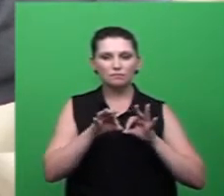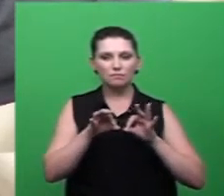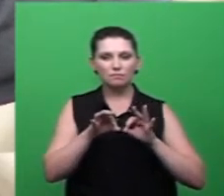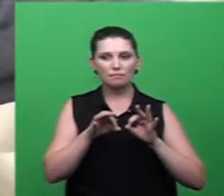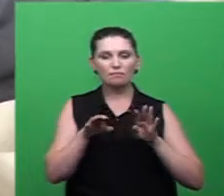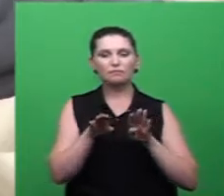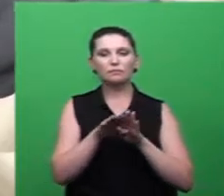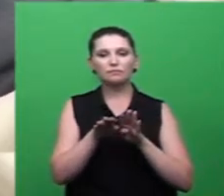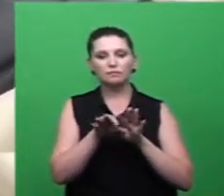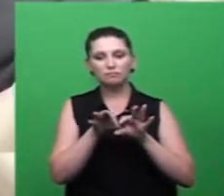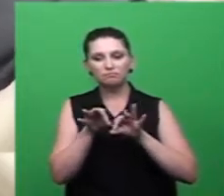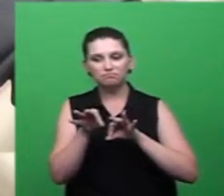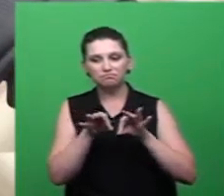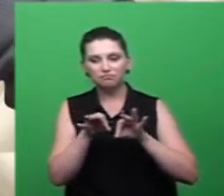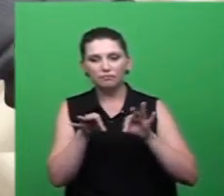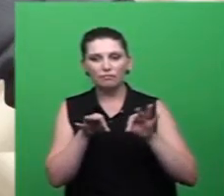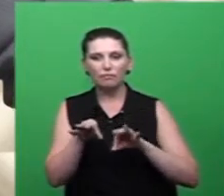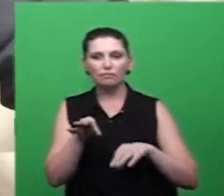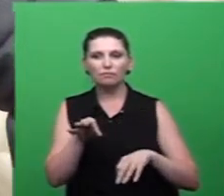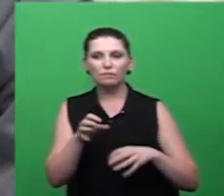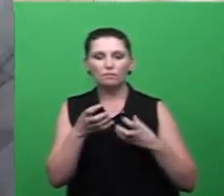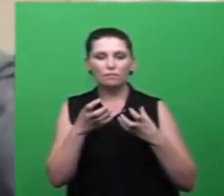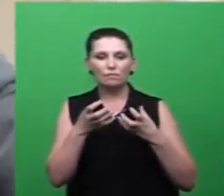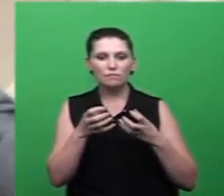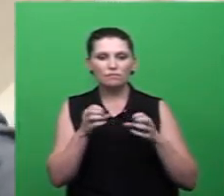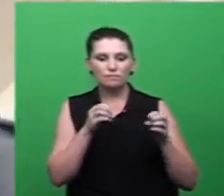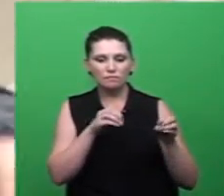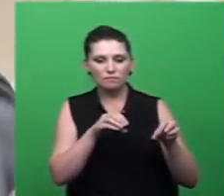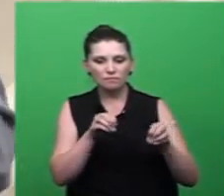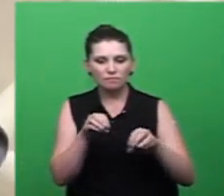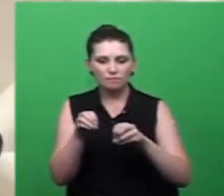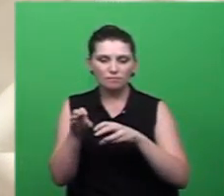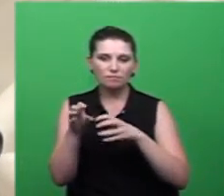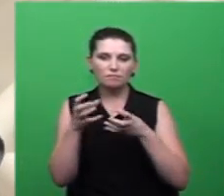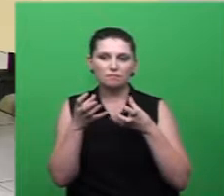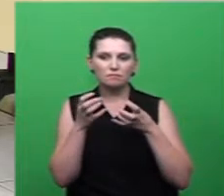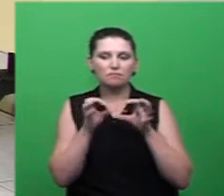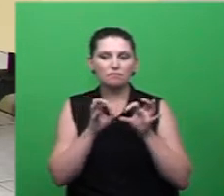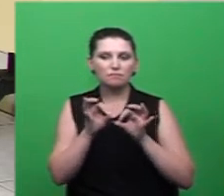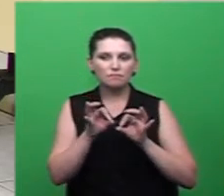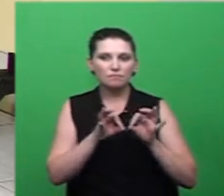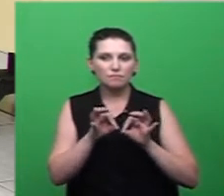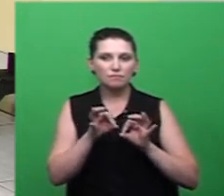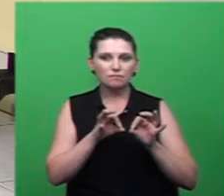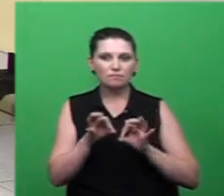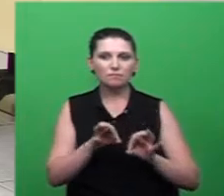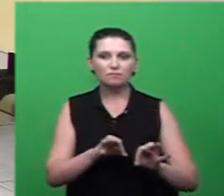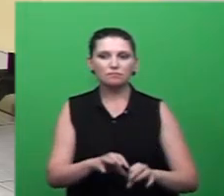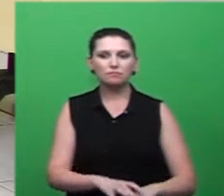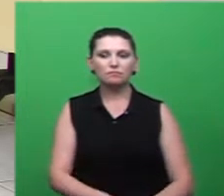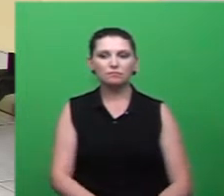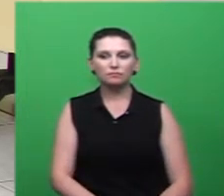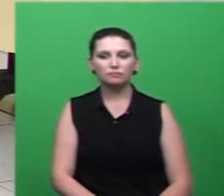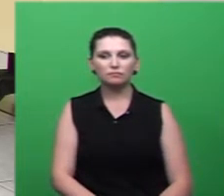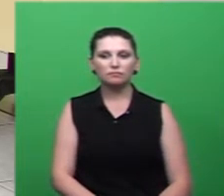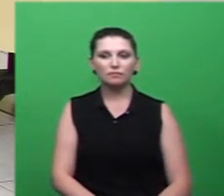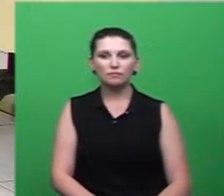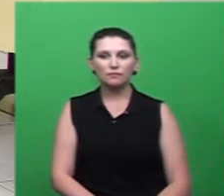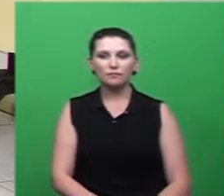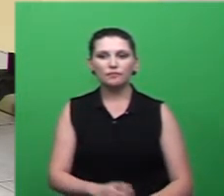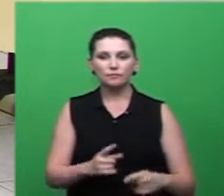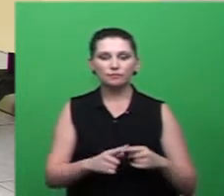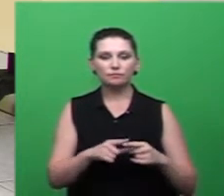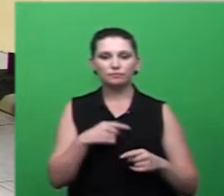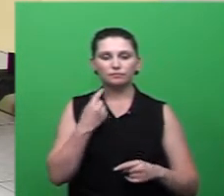ainda também no sentido de eliminar essas questões no nosso umbigo diríamos assim então isso aí a gente já está